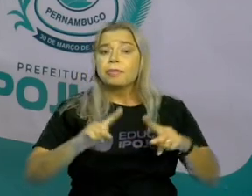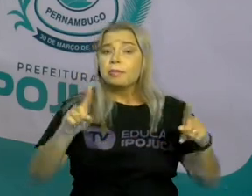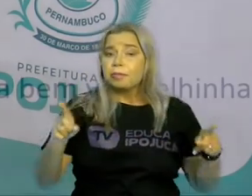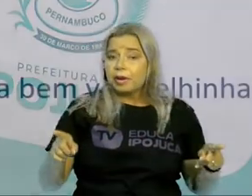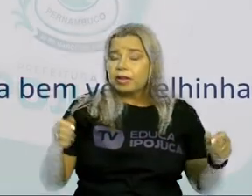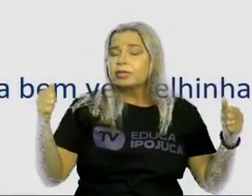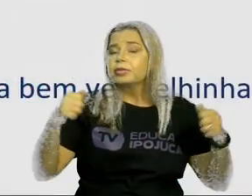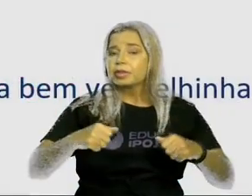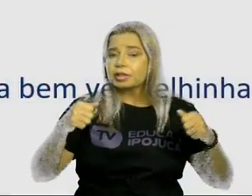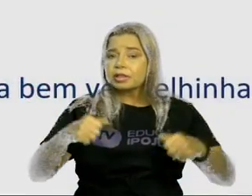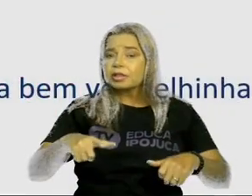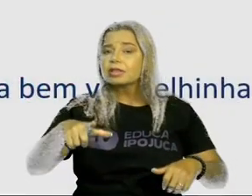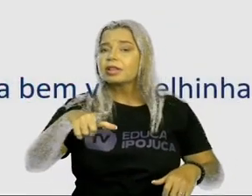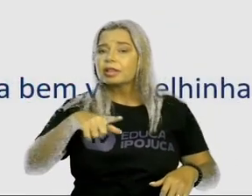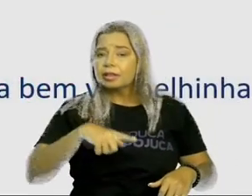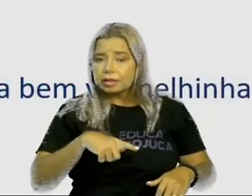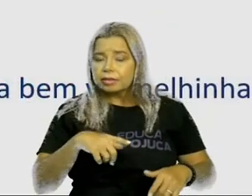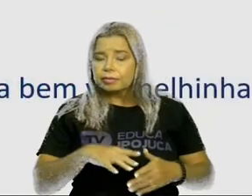diferente.